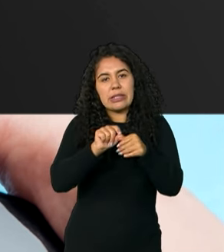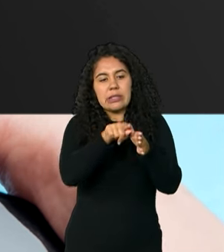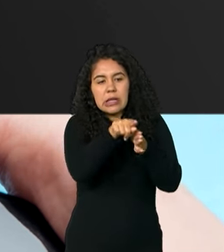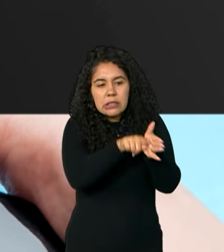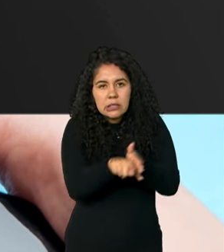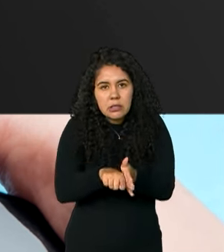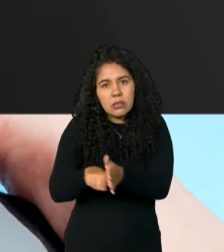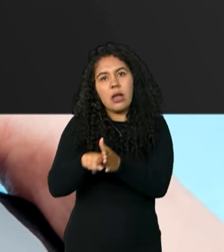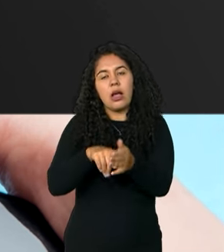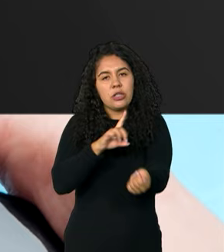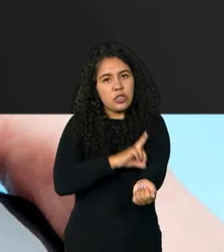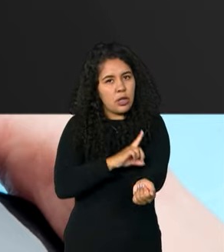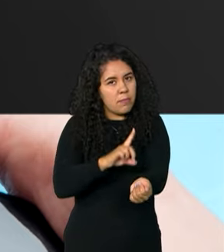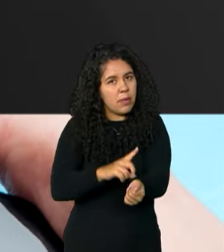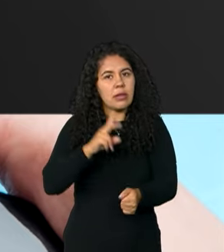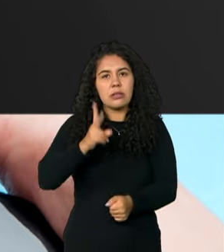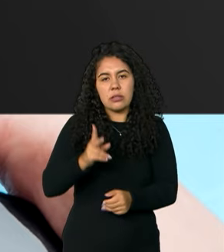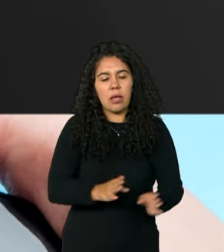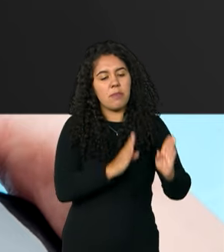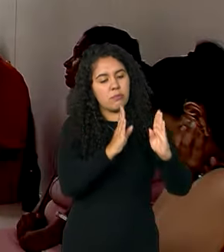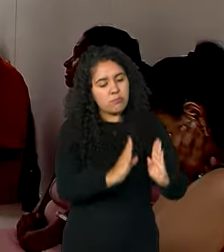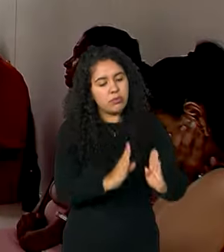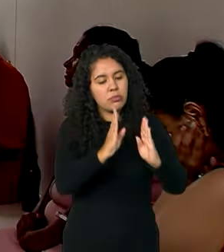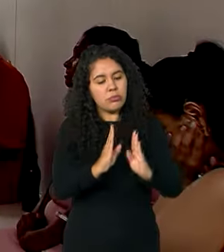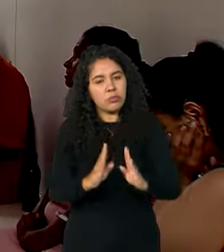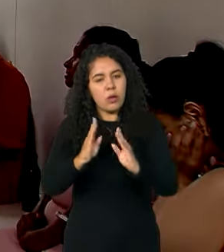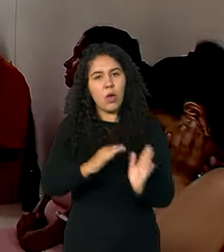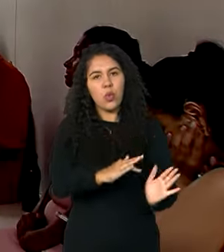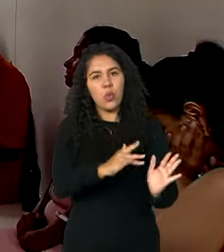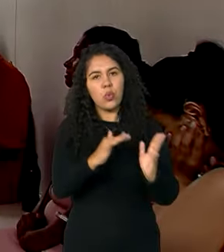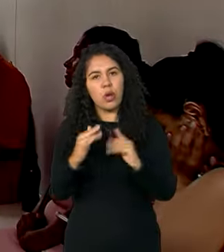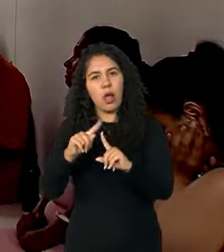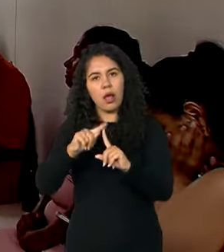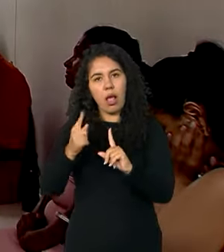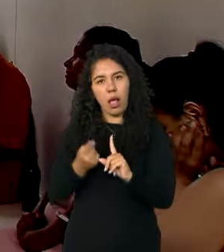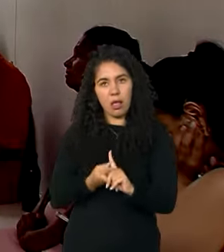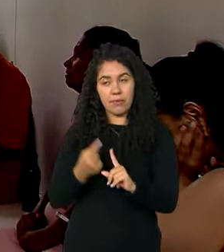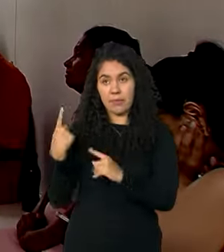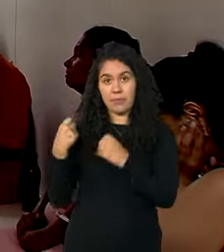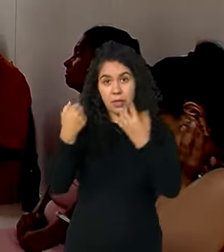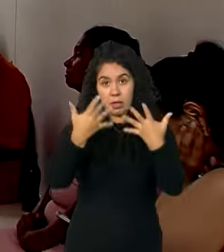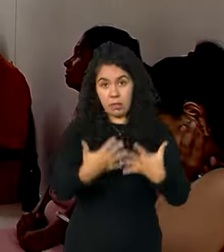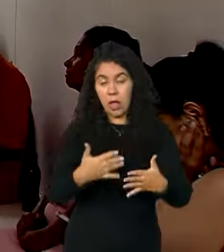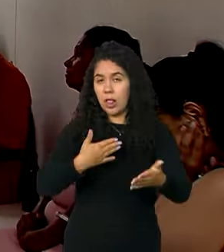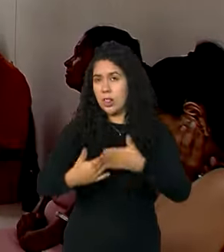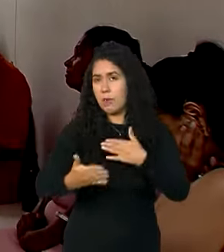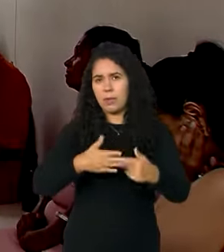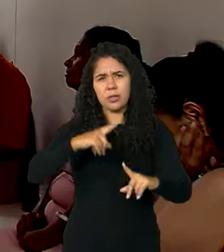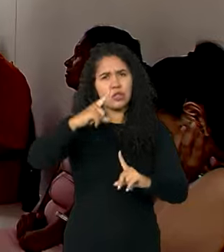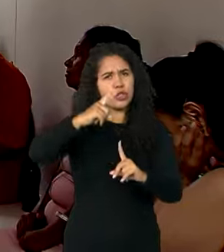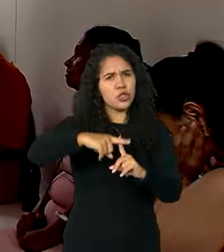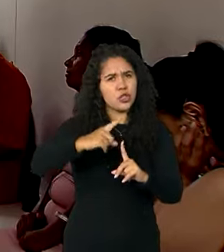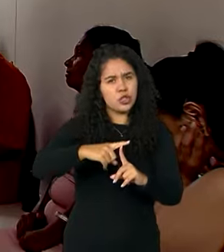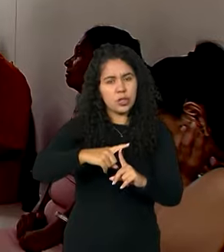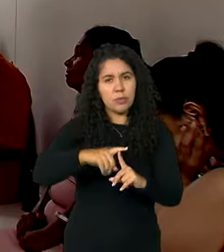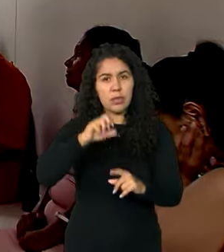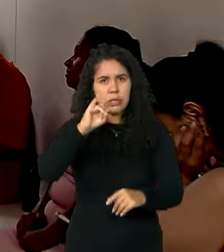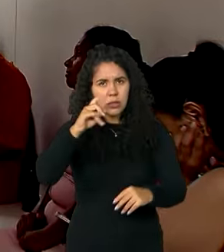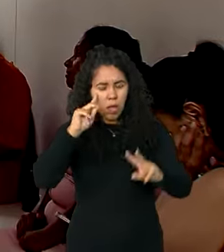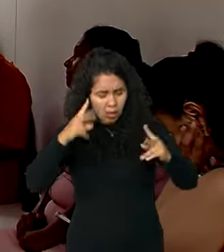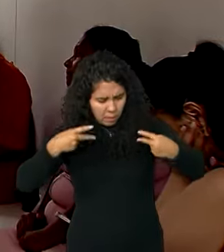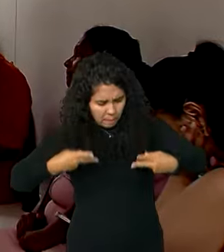regularmente, durante o pré-natal. Independente do tipo, com o aparecimento de qualquer